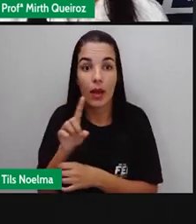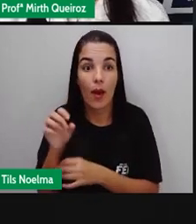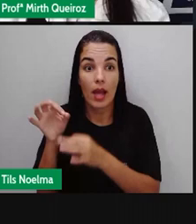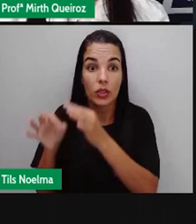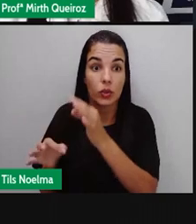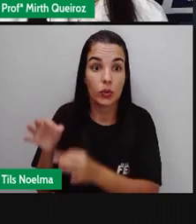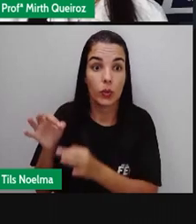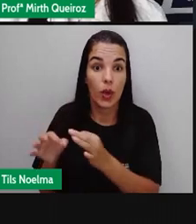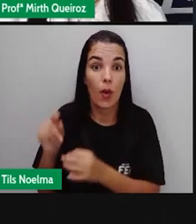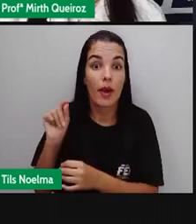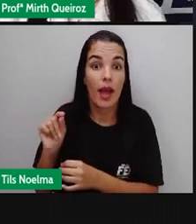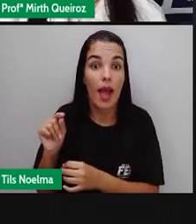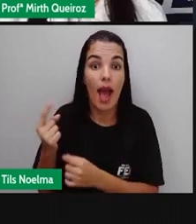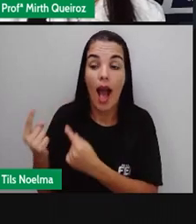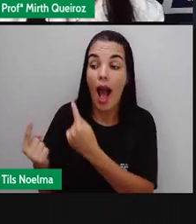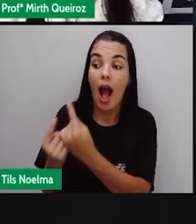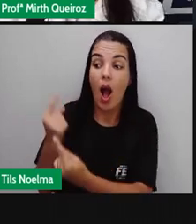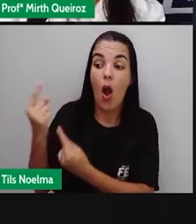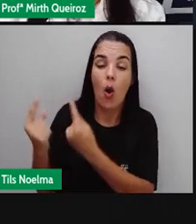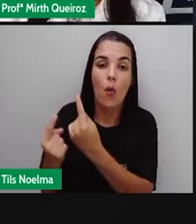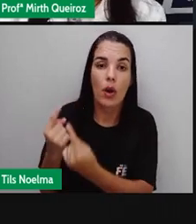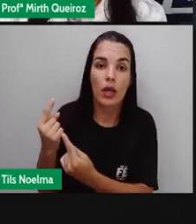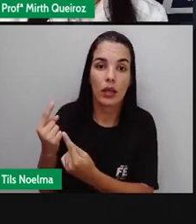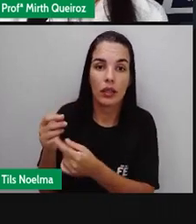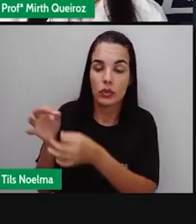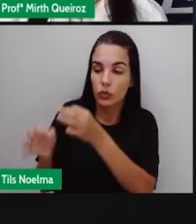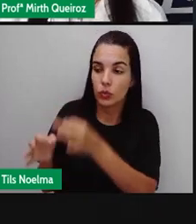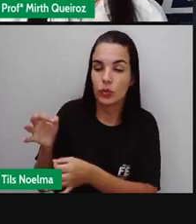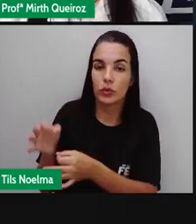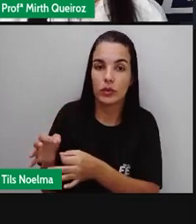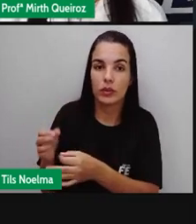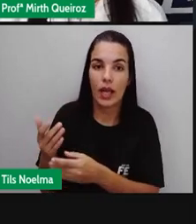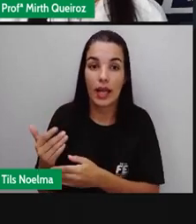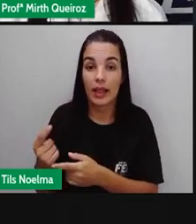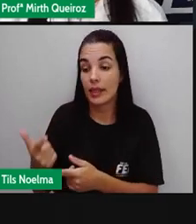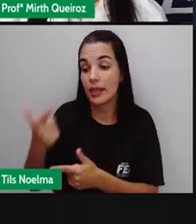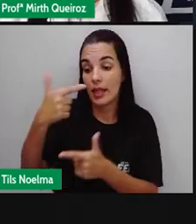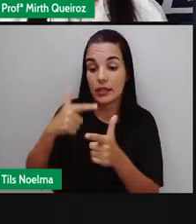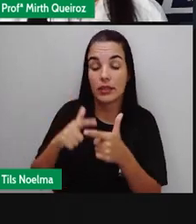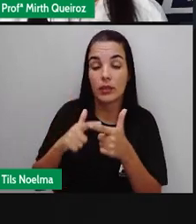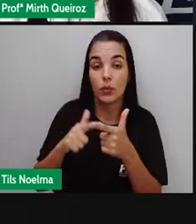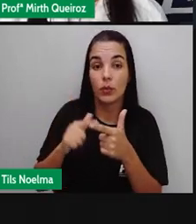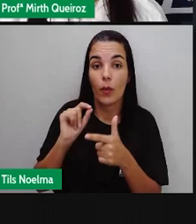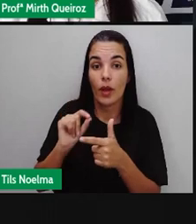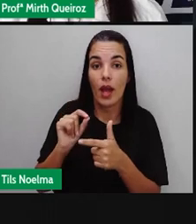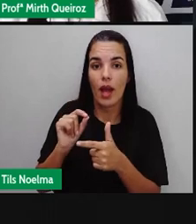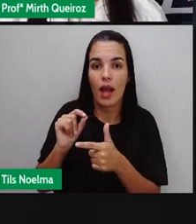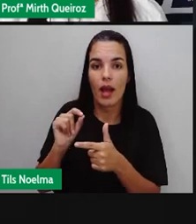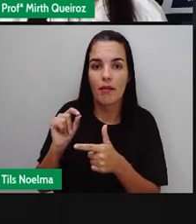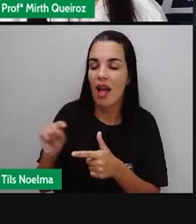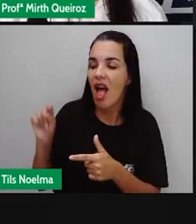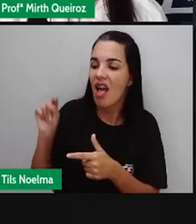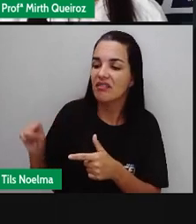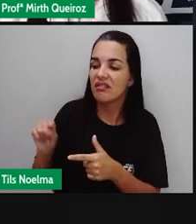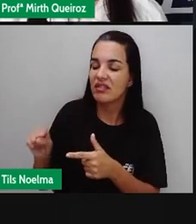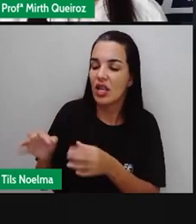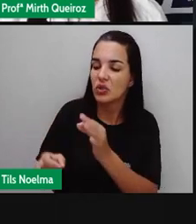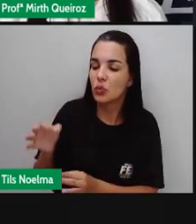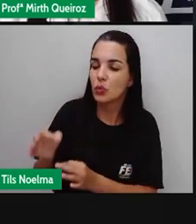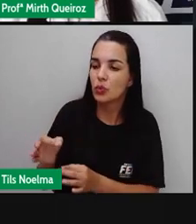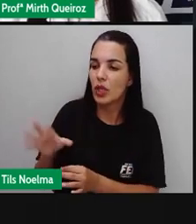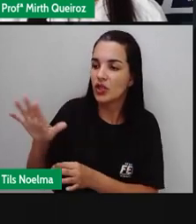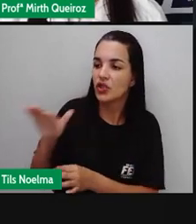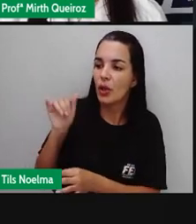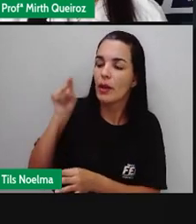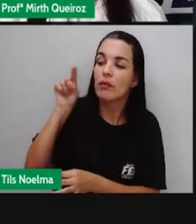Está se apontando alguém e se falando com o juiz. Já na segunda situação, esse juiz é corrupto. A gente já está